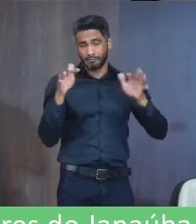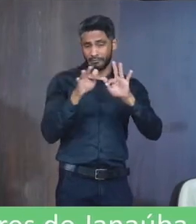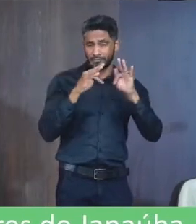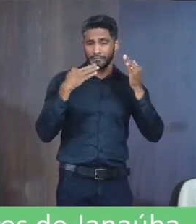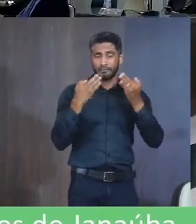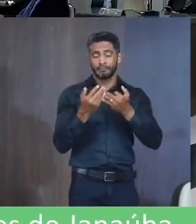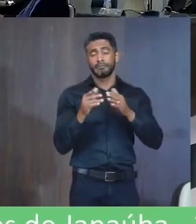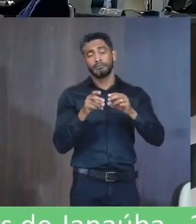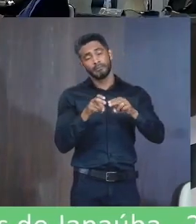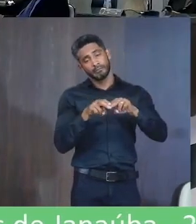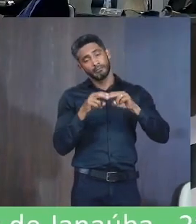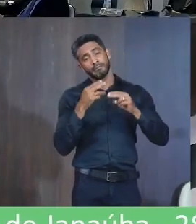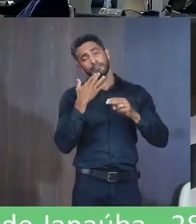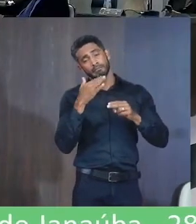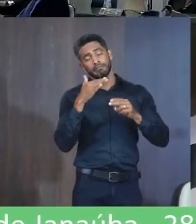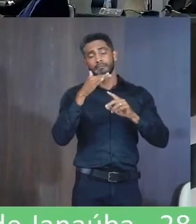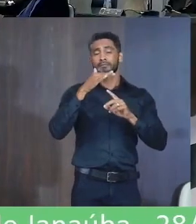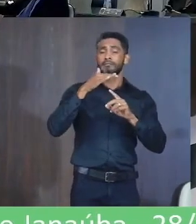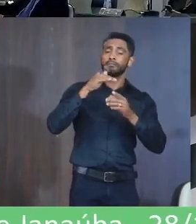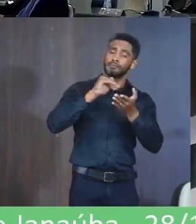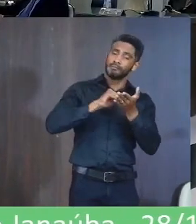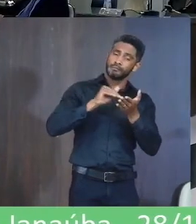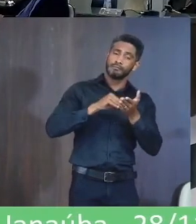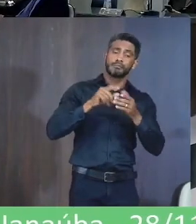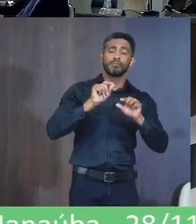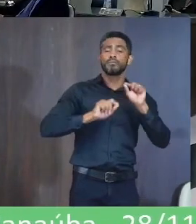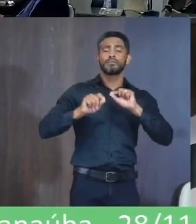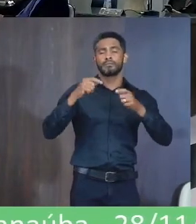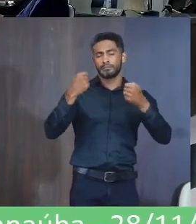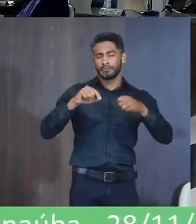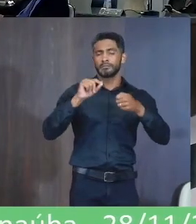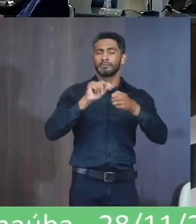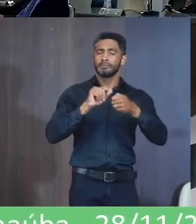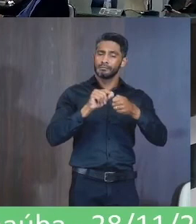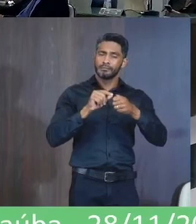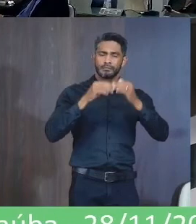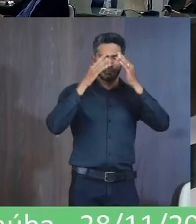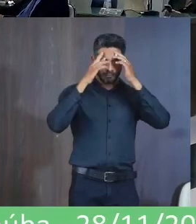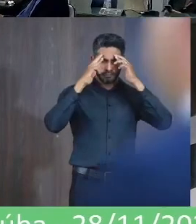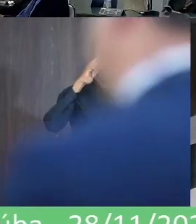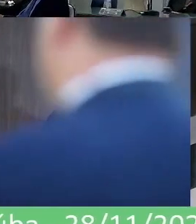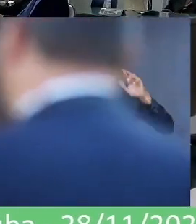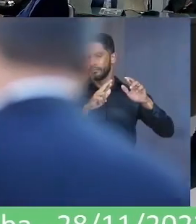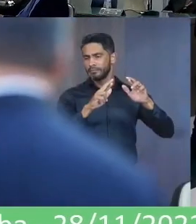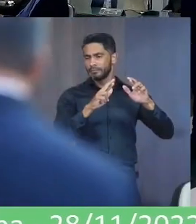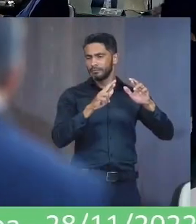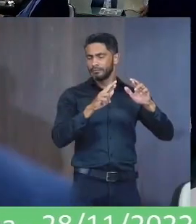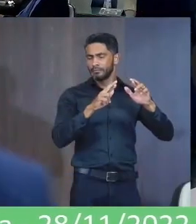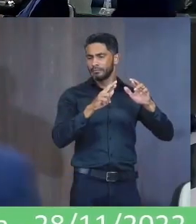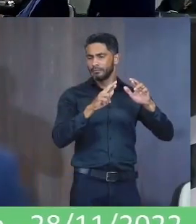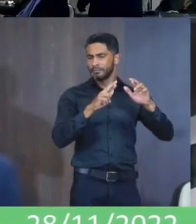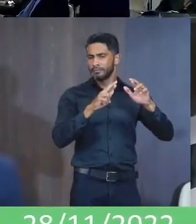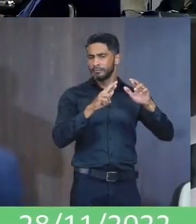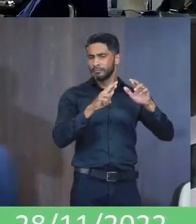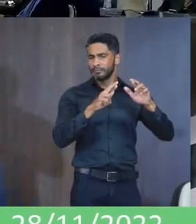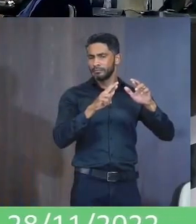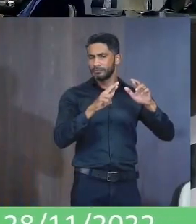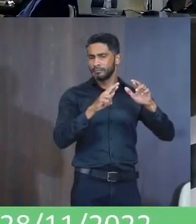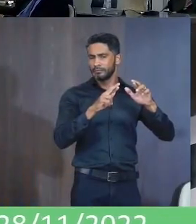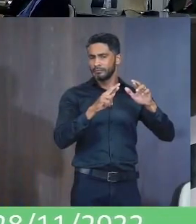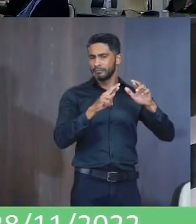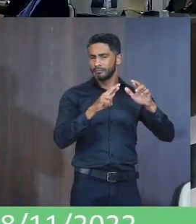Solicitamos O senhor secretário As providências Que se fizerem Necessárias Para que Em respeito E atendimento